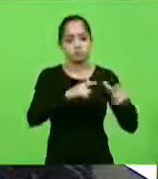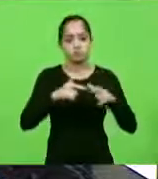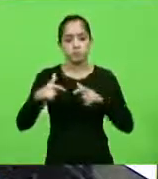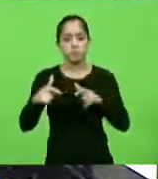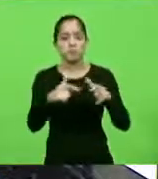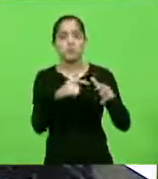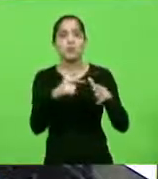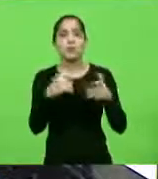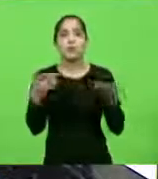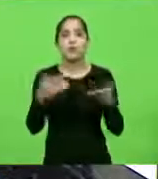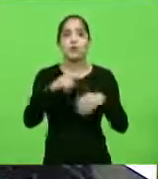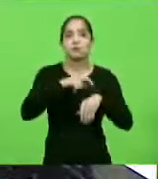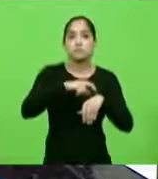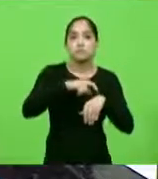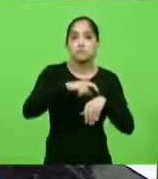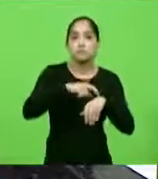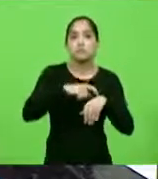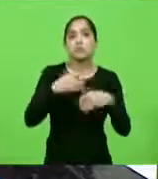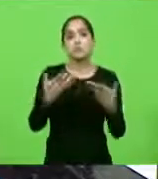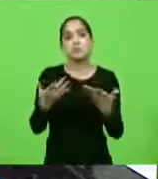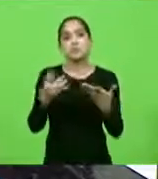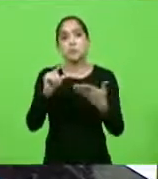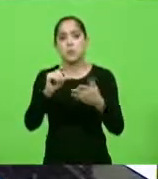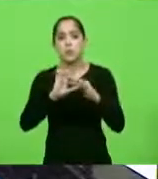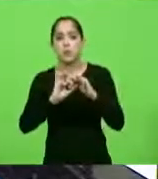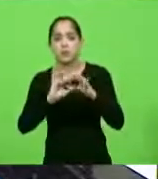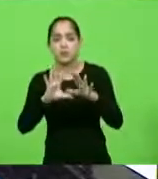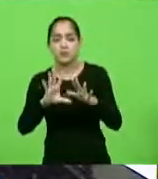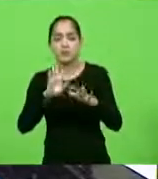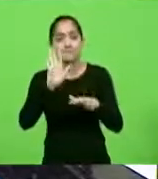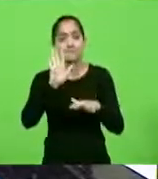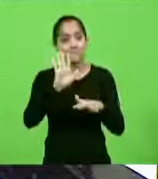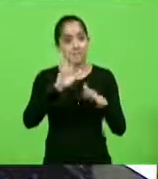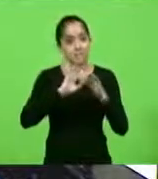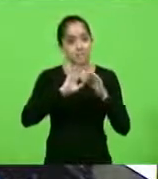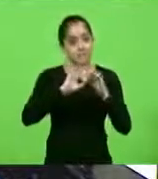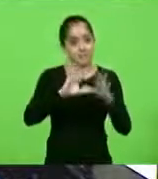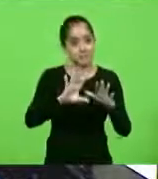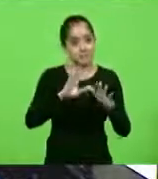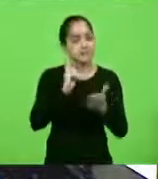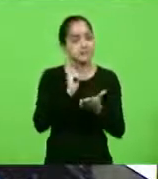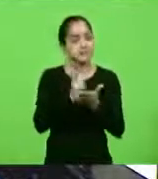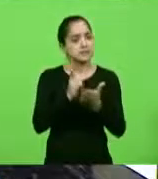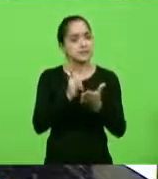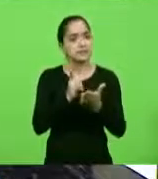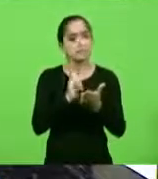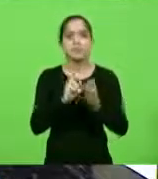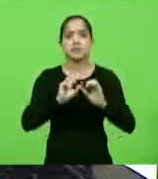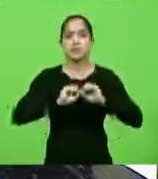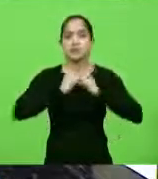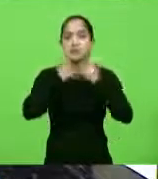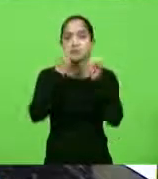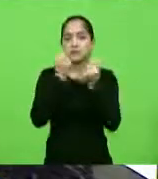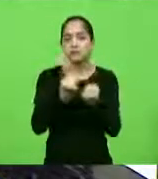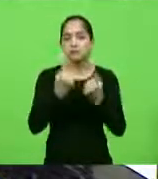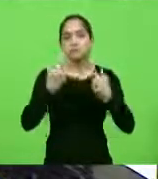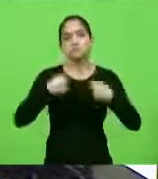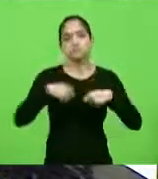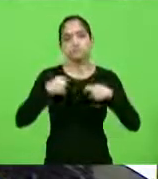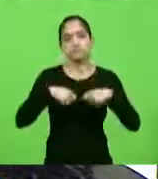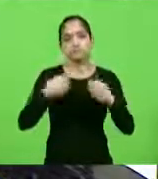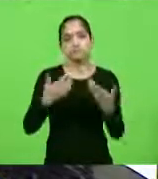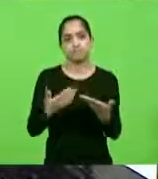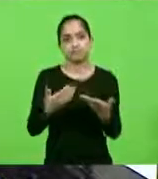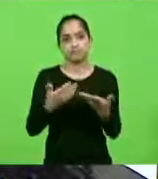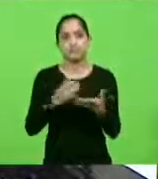momentaneamente, estamos com um certo grau de liberdade, mas a liberdade deve ser sempre defendida, porque o preço que